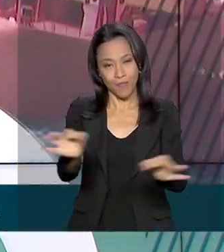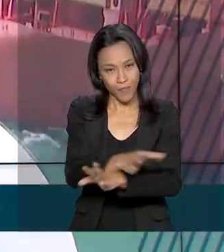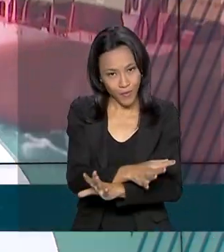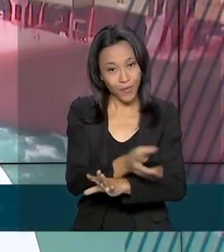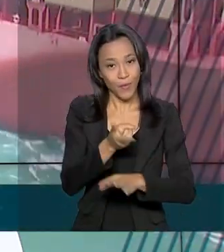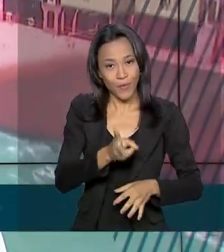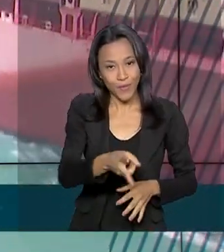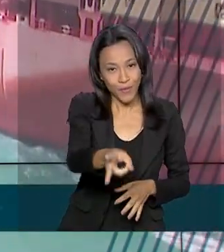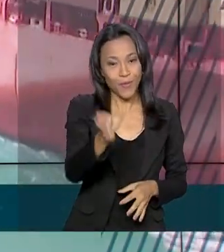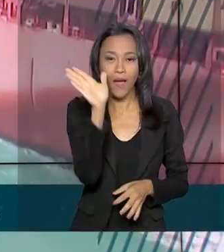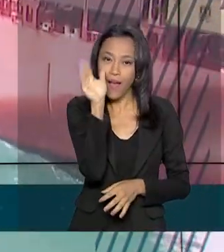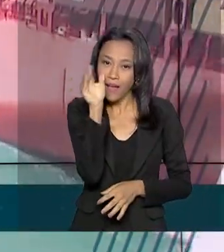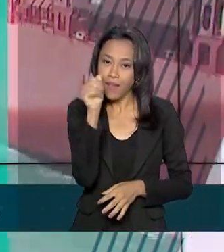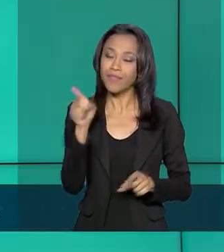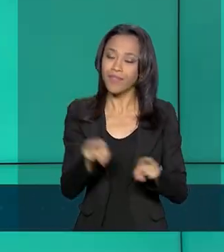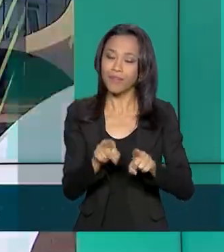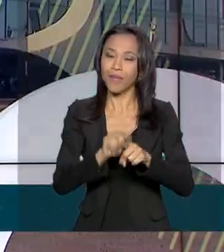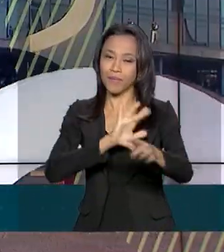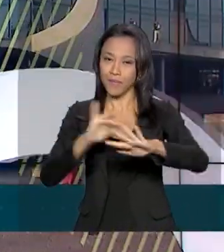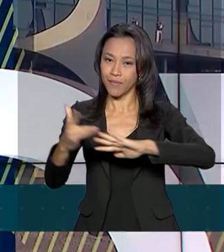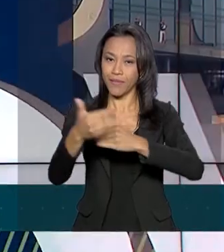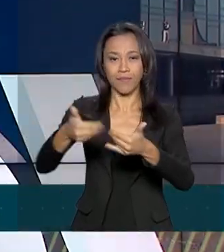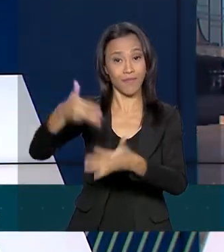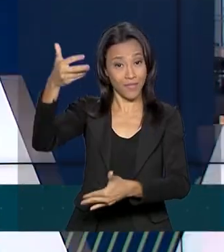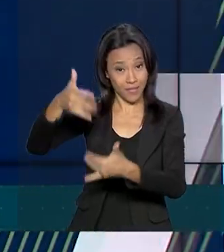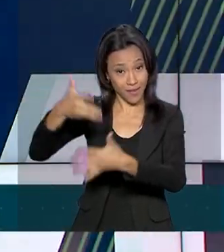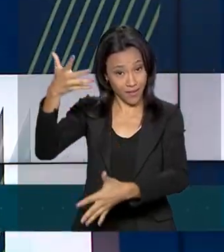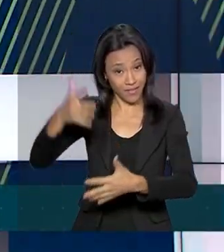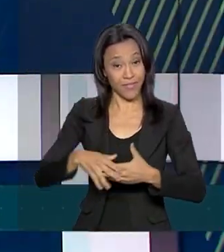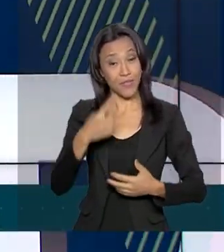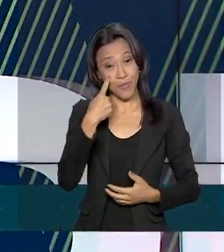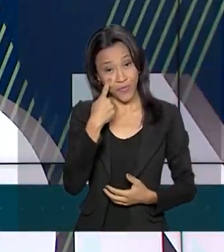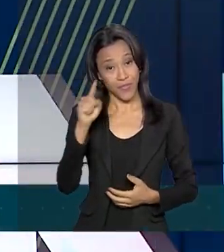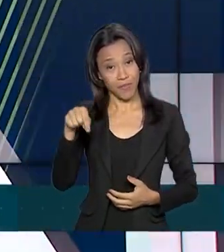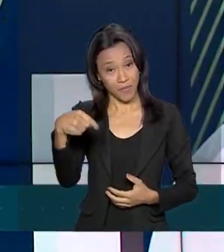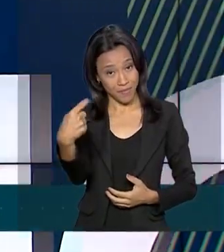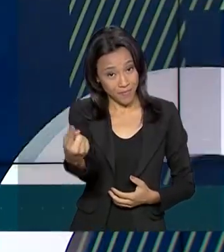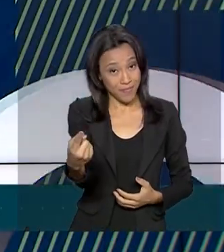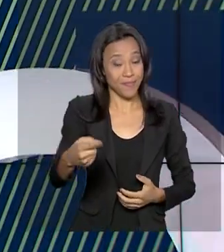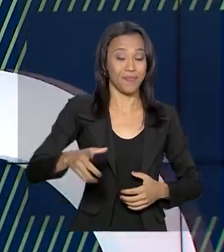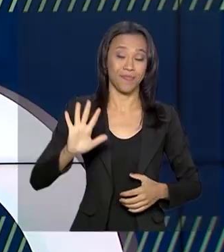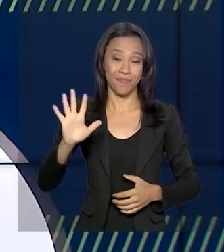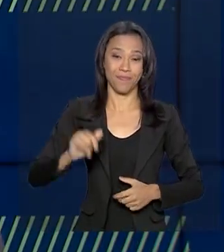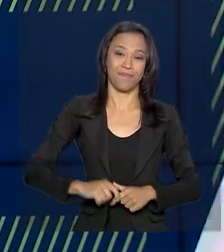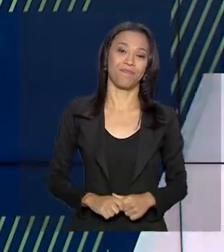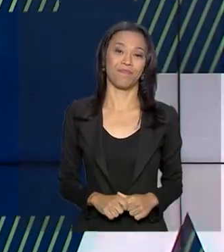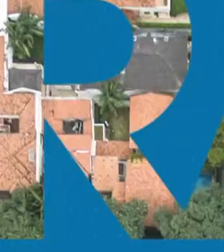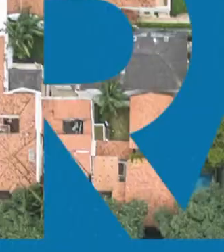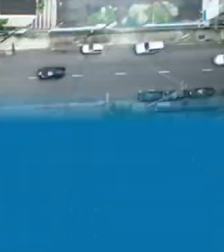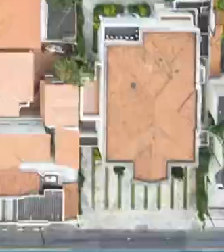aqui. Continue nos acompanhando também pelas redes sociais. Nos vemos na próxima edição. Até lá!